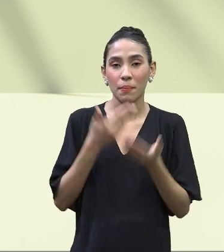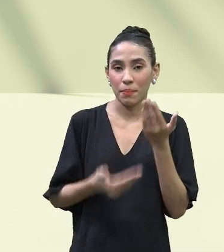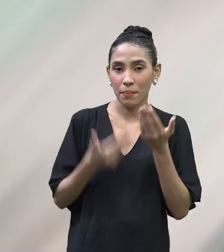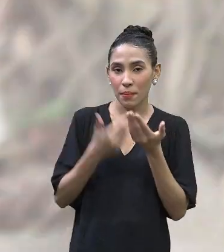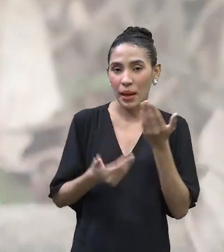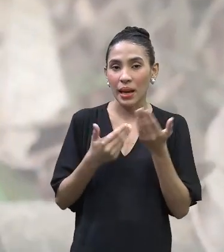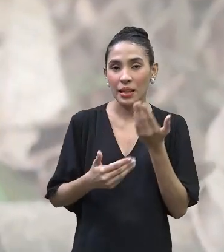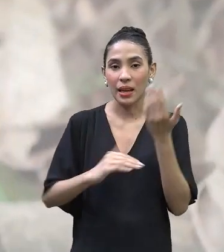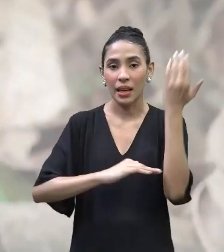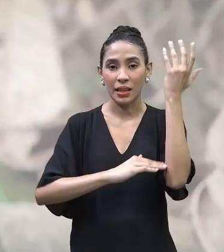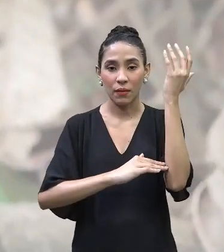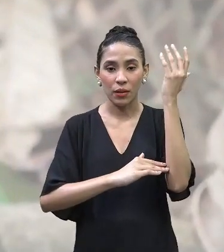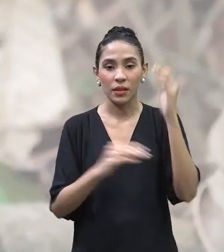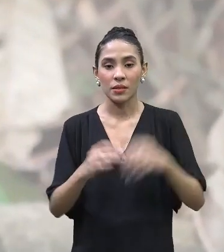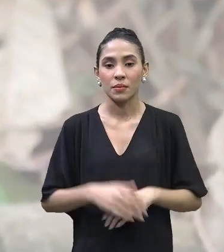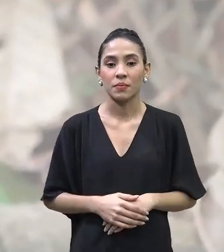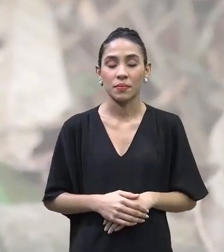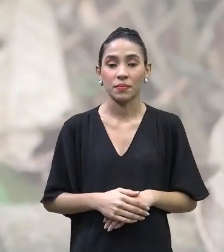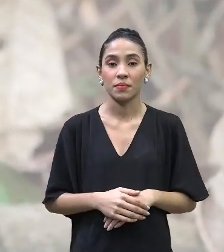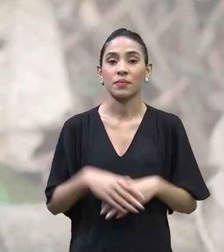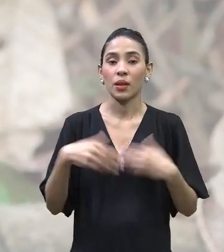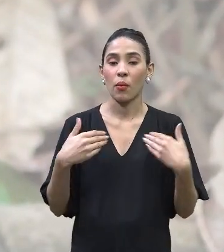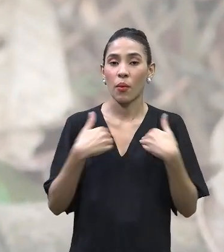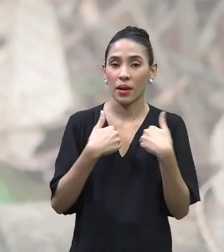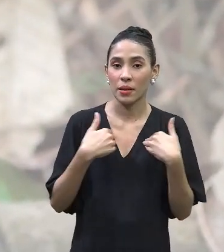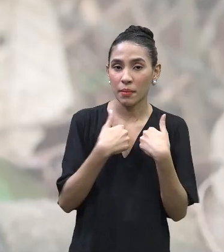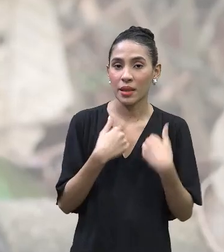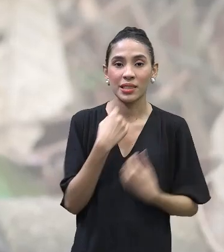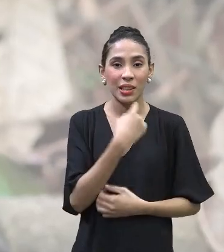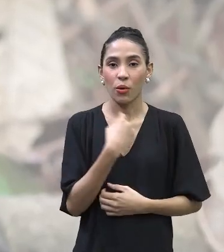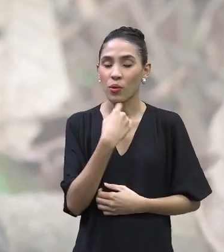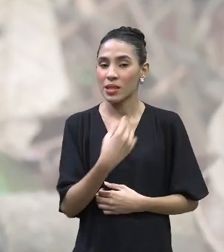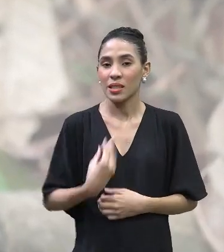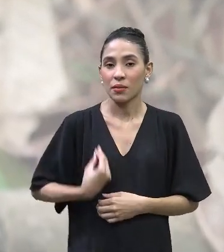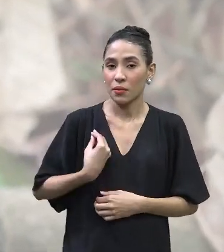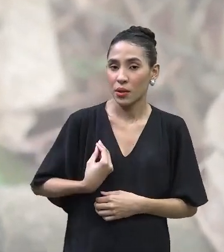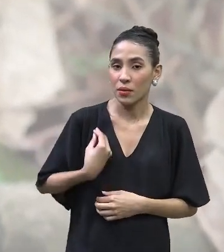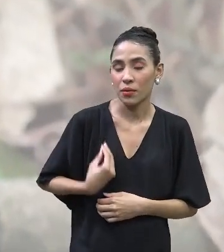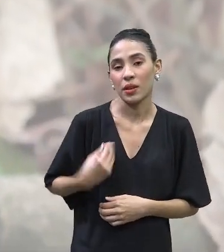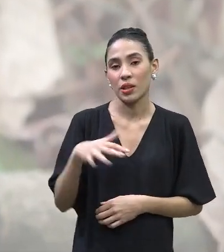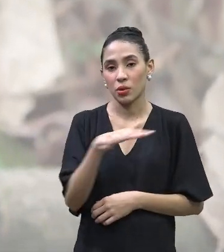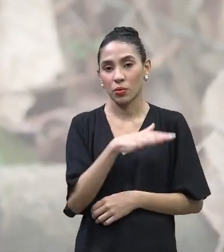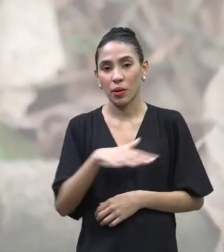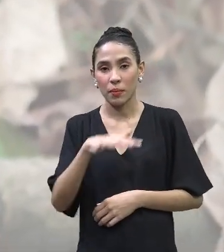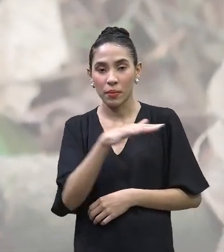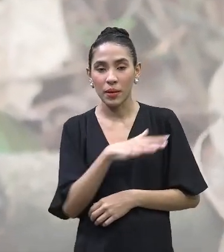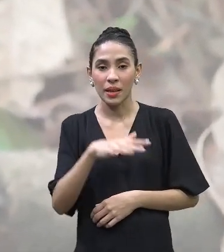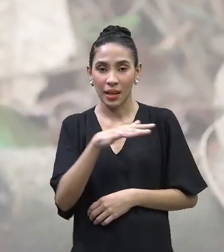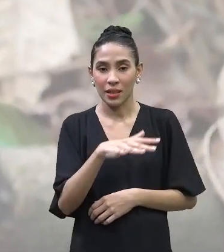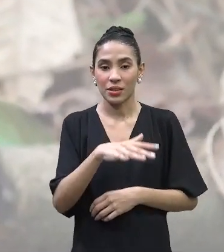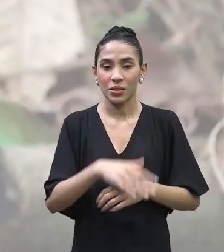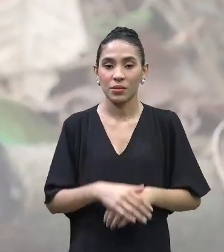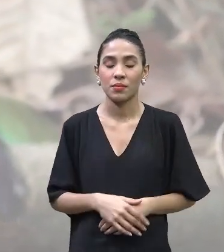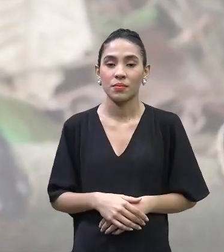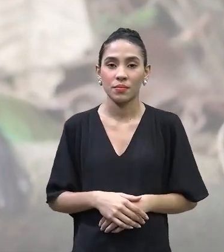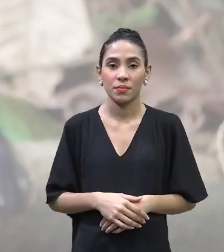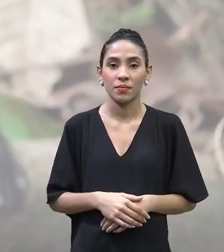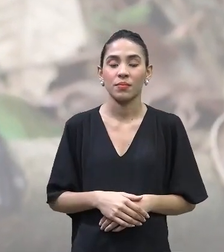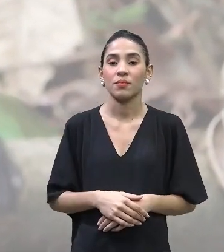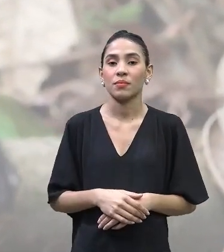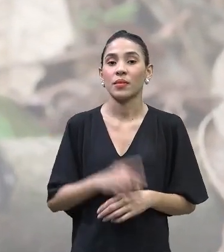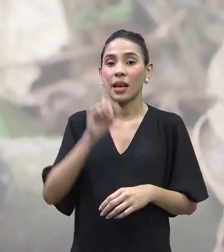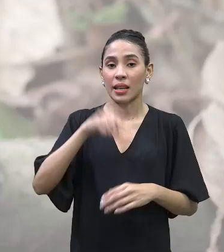biodiversidade. Essas espécies não consigam sobreviver no ambiente em que elas estão, em que são